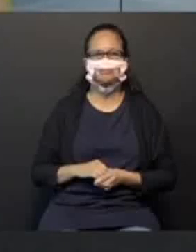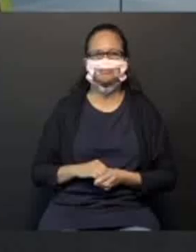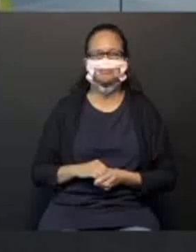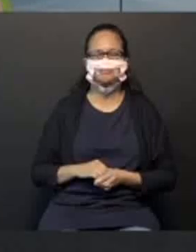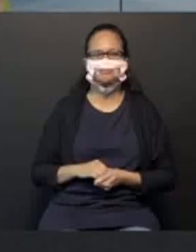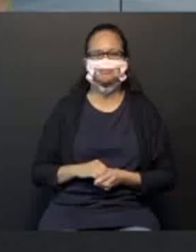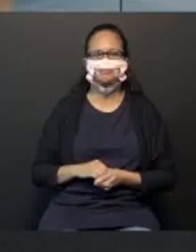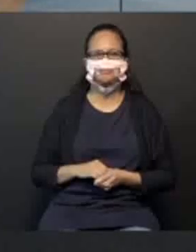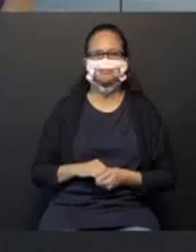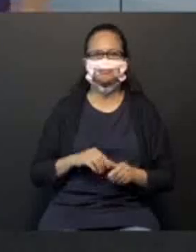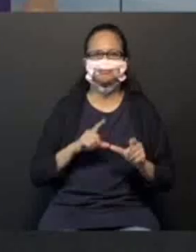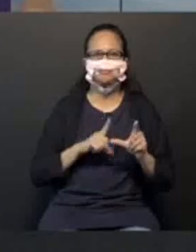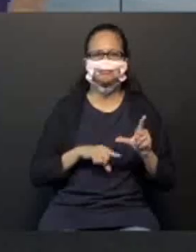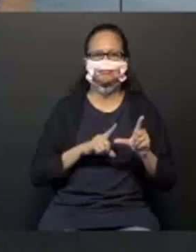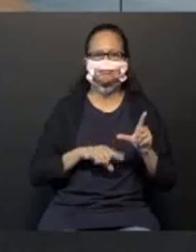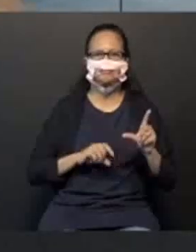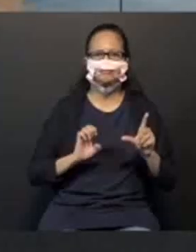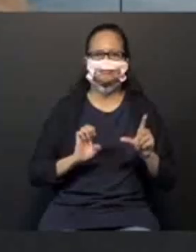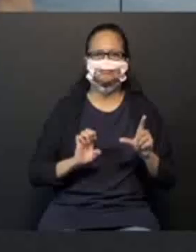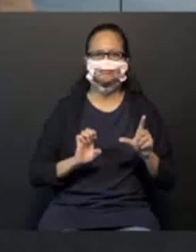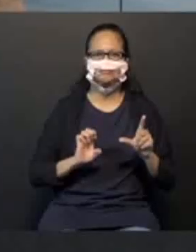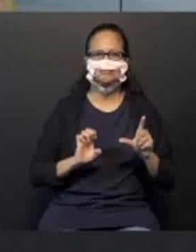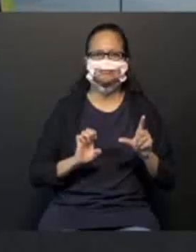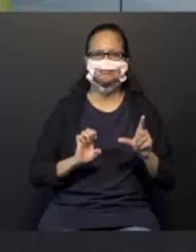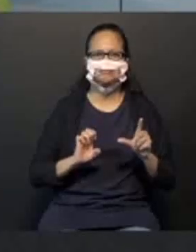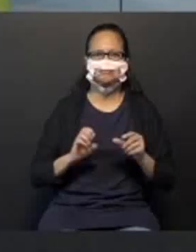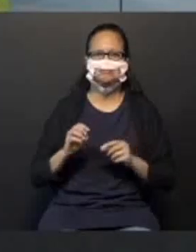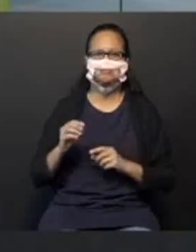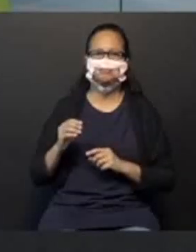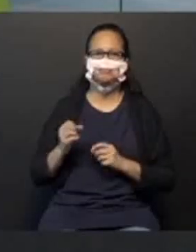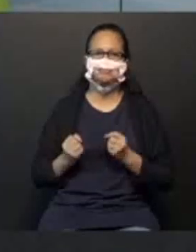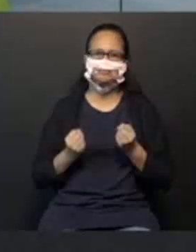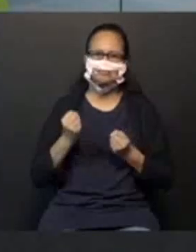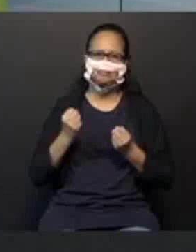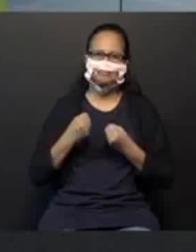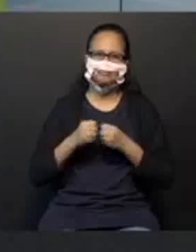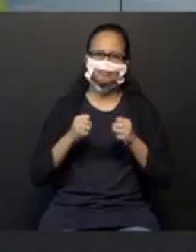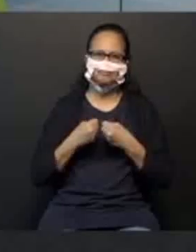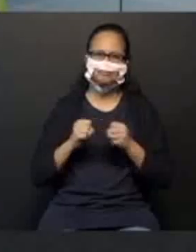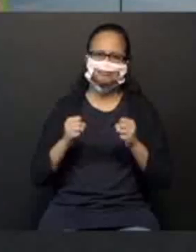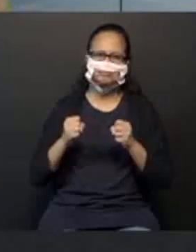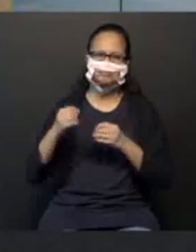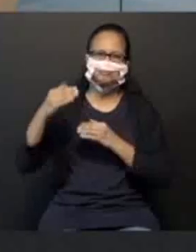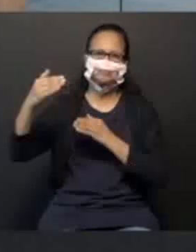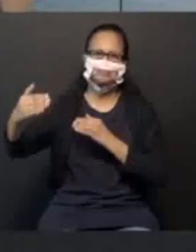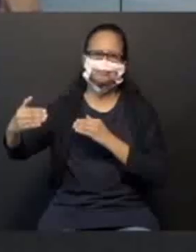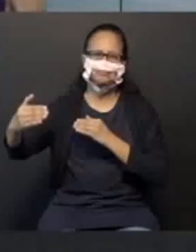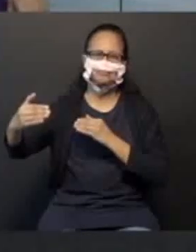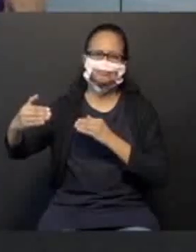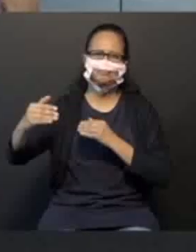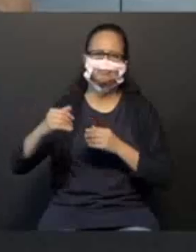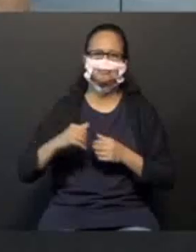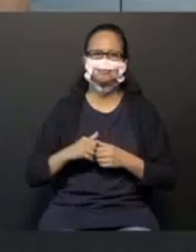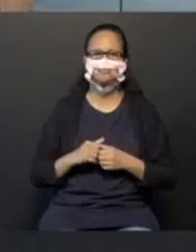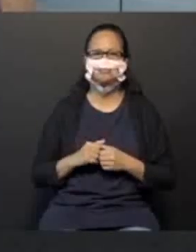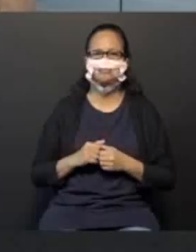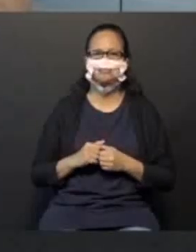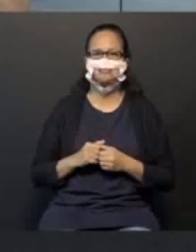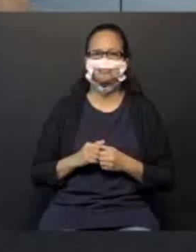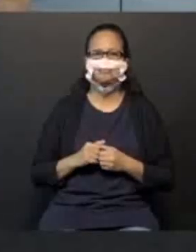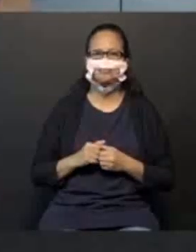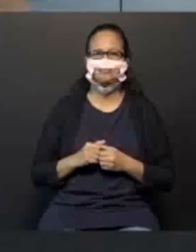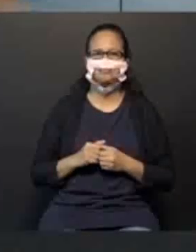Na letrinha E. Na frente do ônibus. Quem está na frente do ônibus?